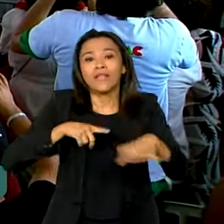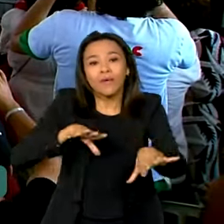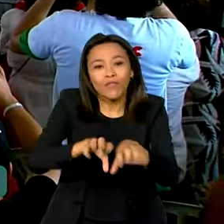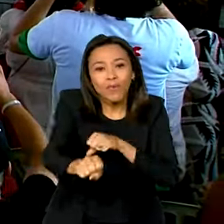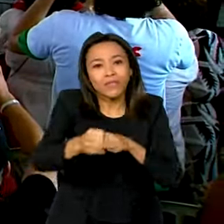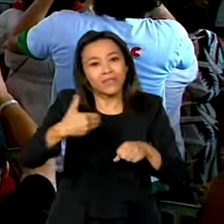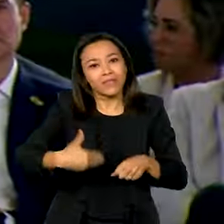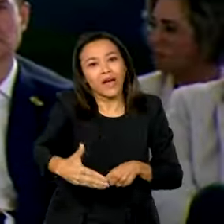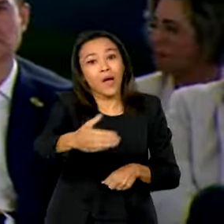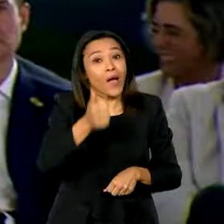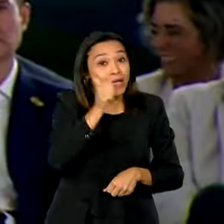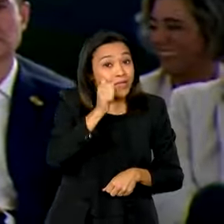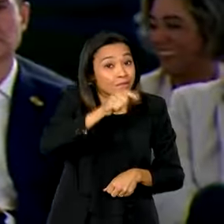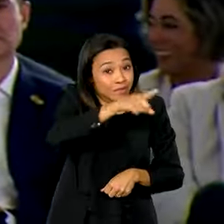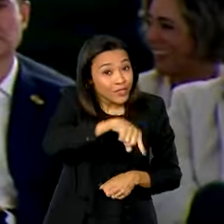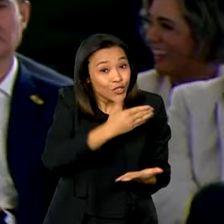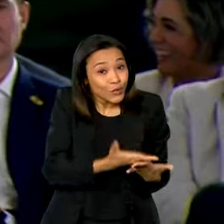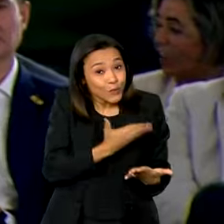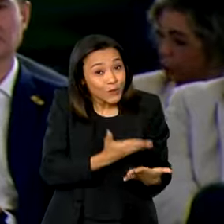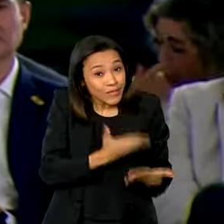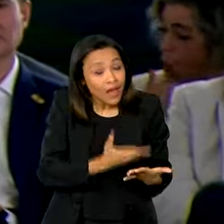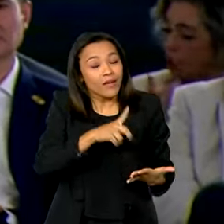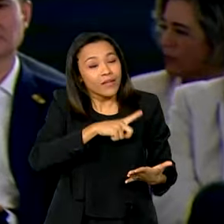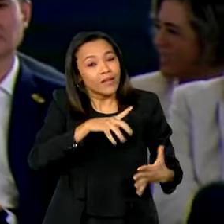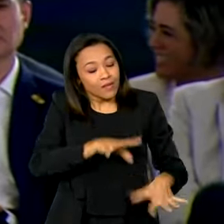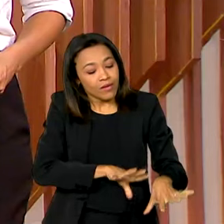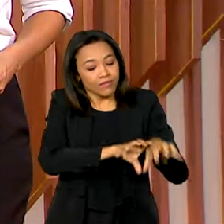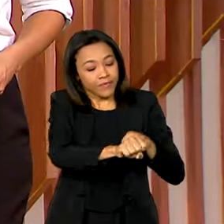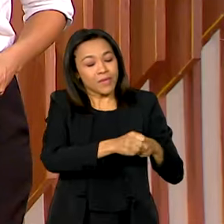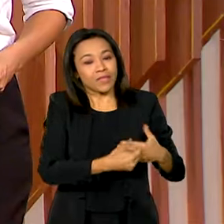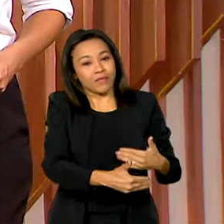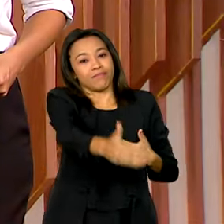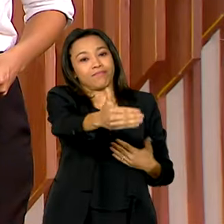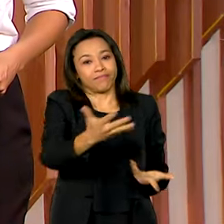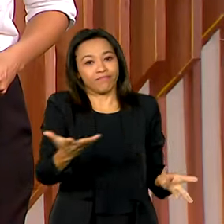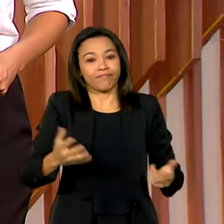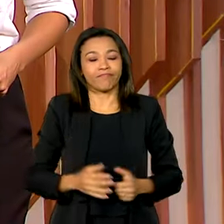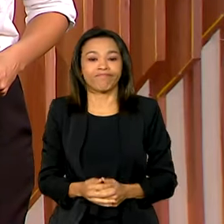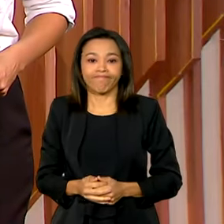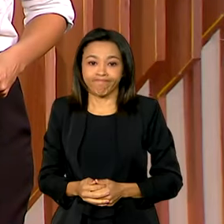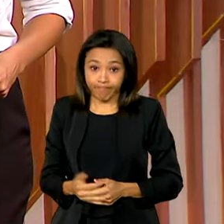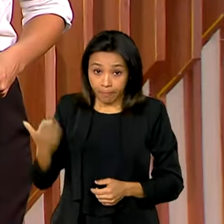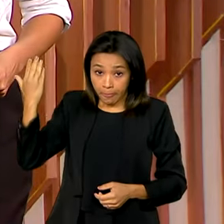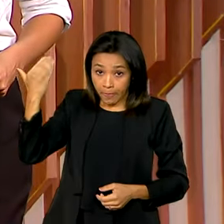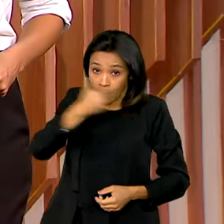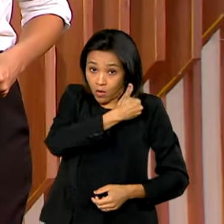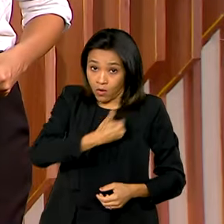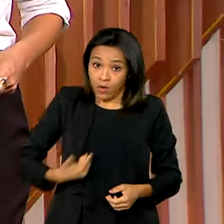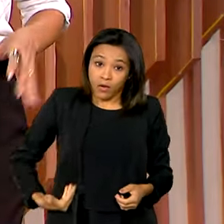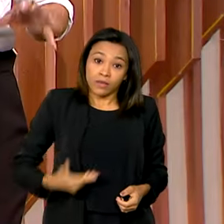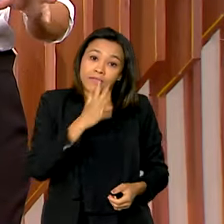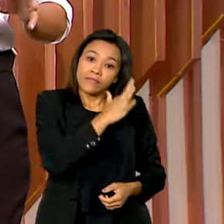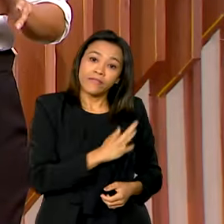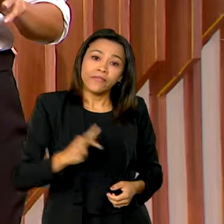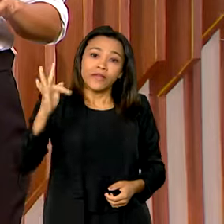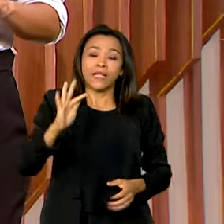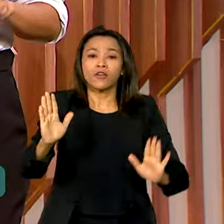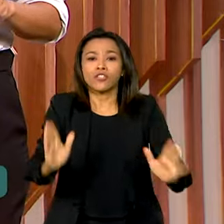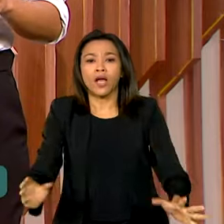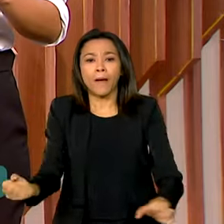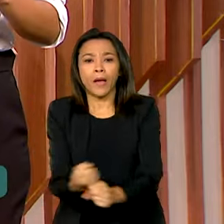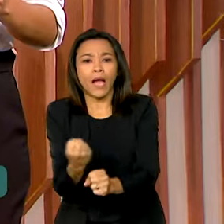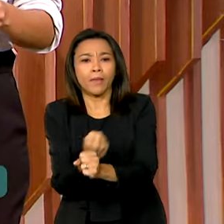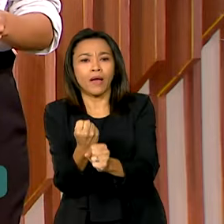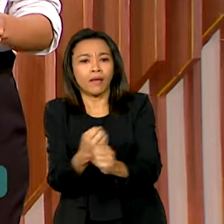nossa menina vai estudar e vai ter uma profissão. E o governo federal concluiu a obra de ampliação do